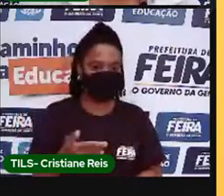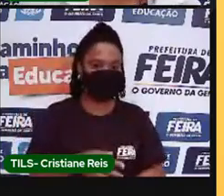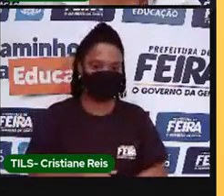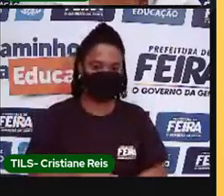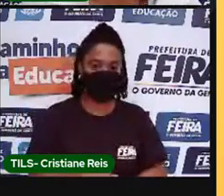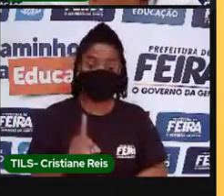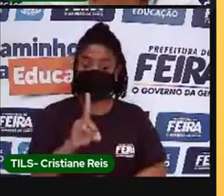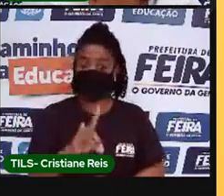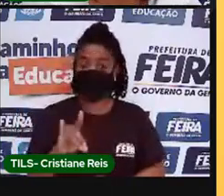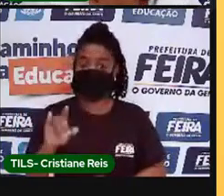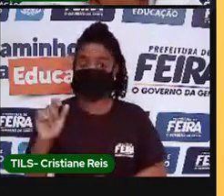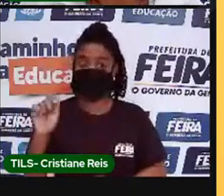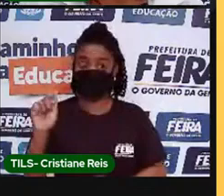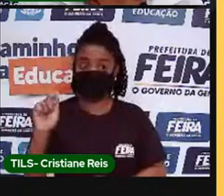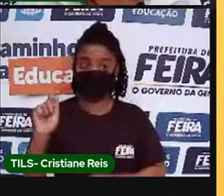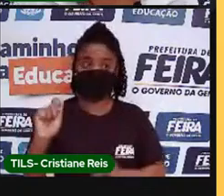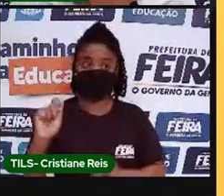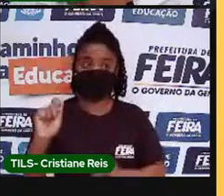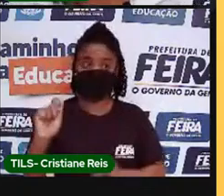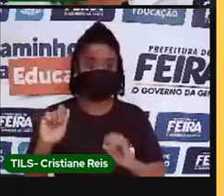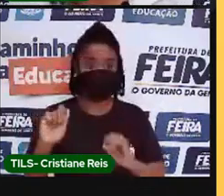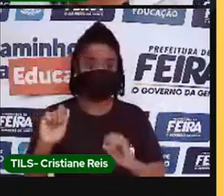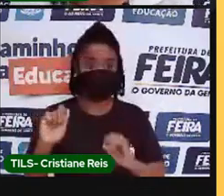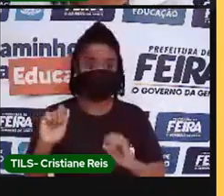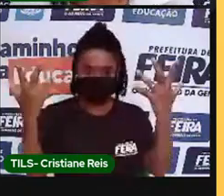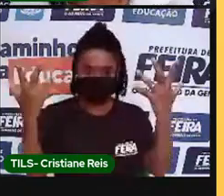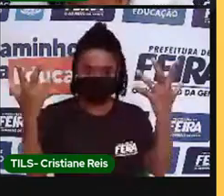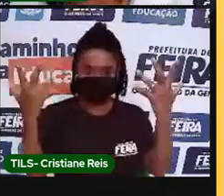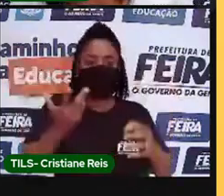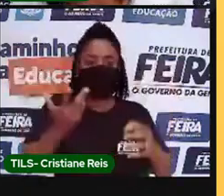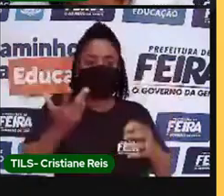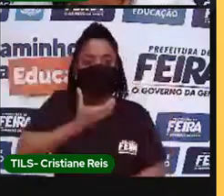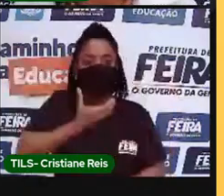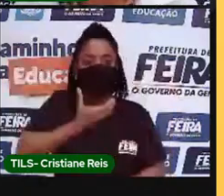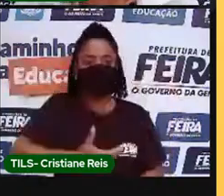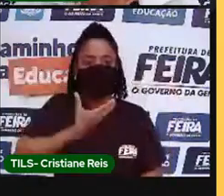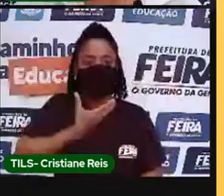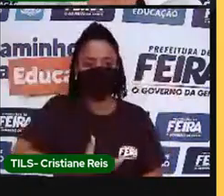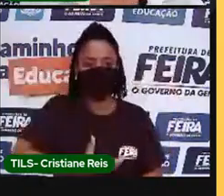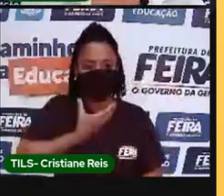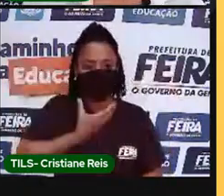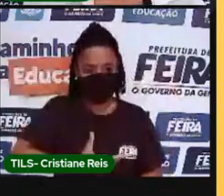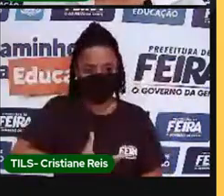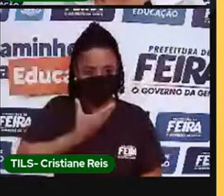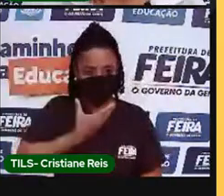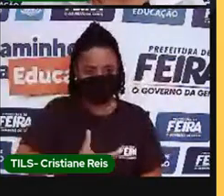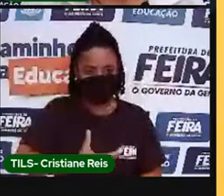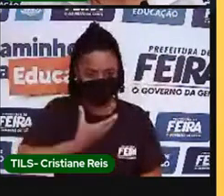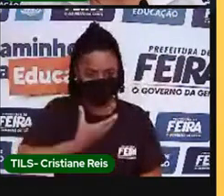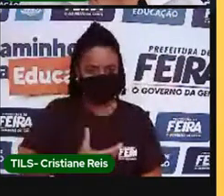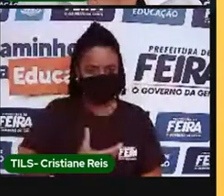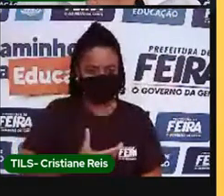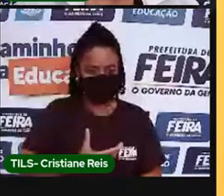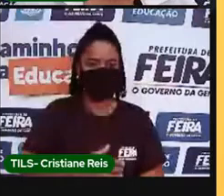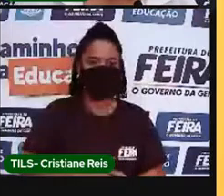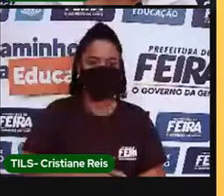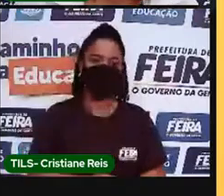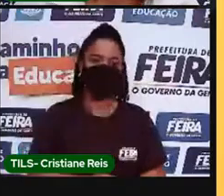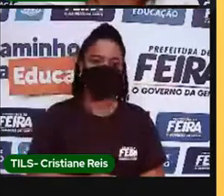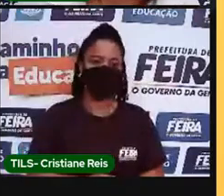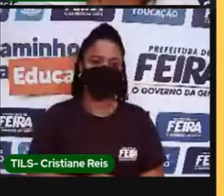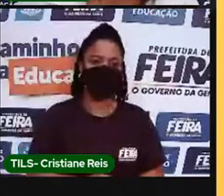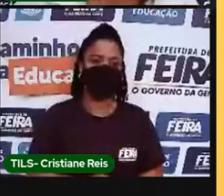de ação de graças. Esse dia de ação de graças, ele é celebrado numa